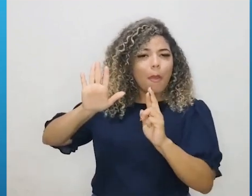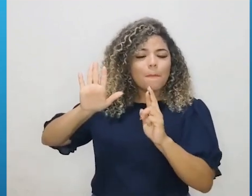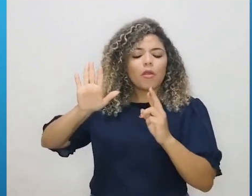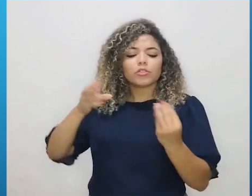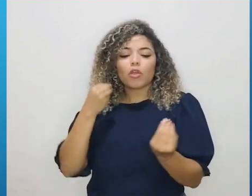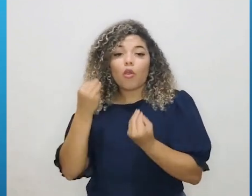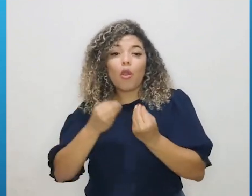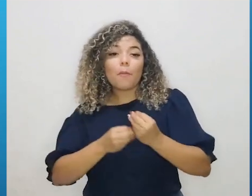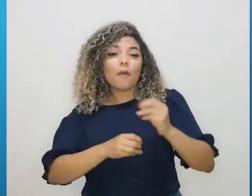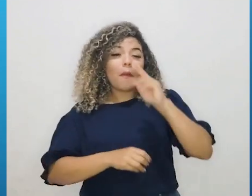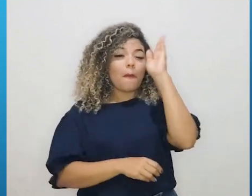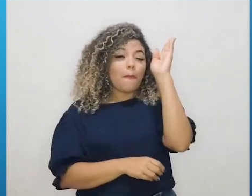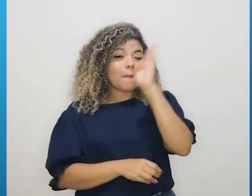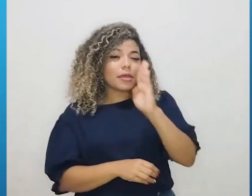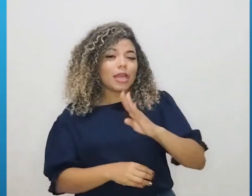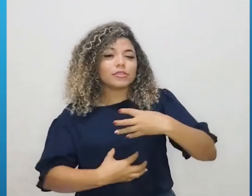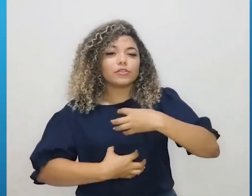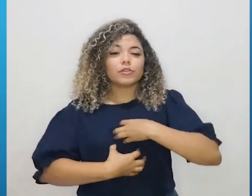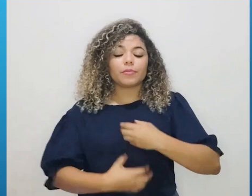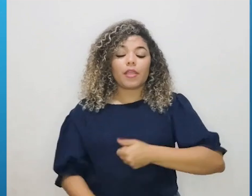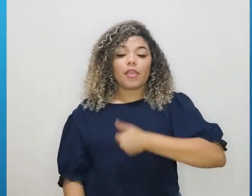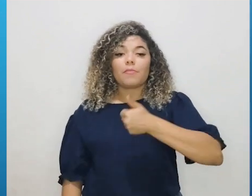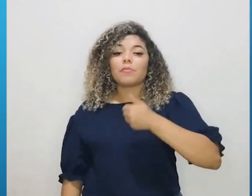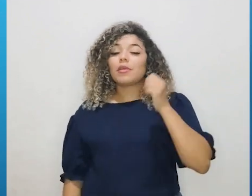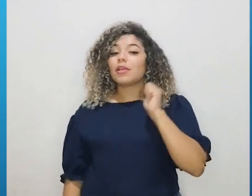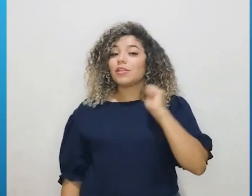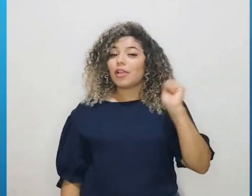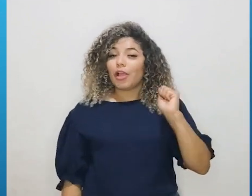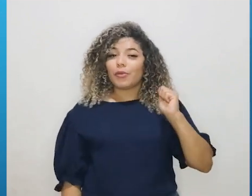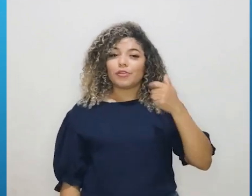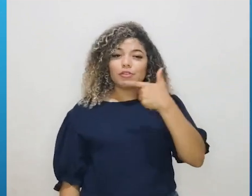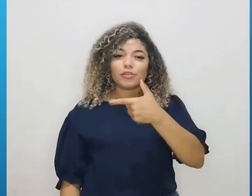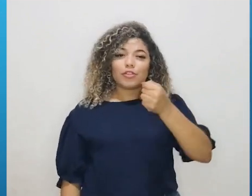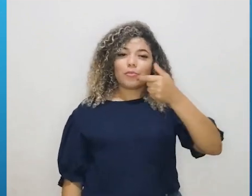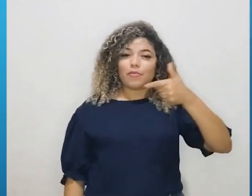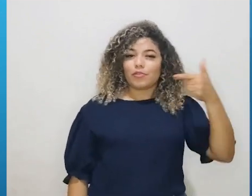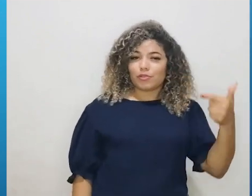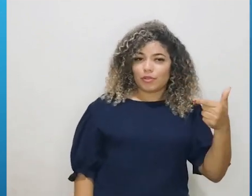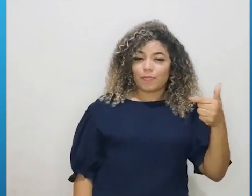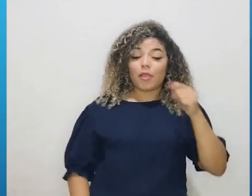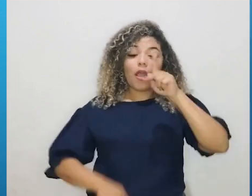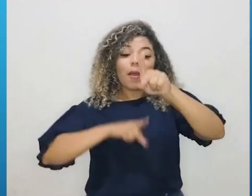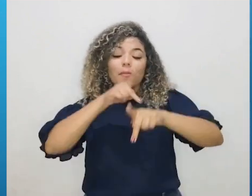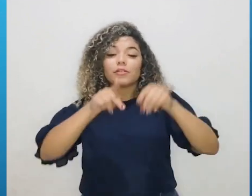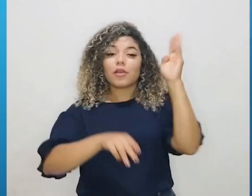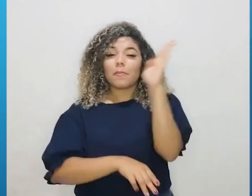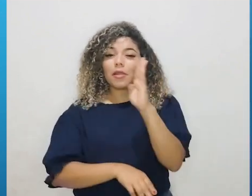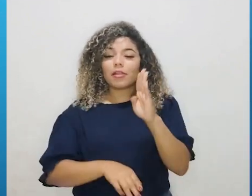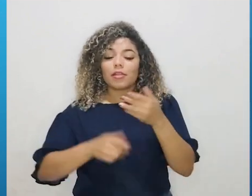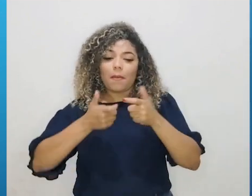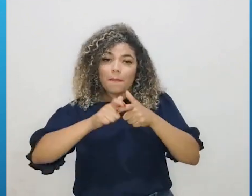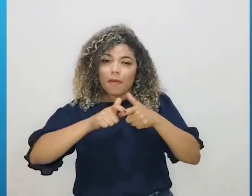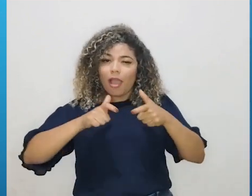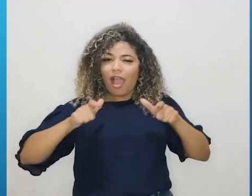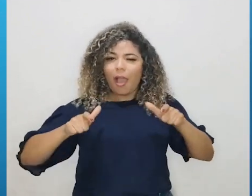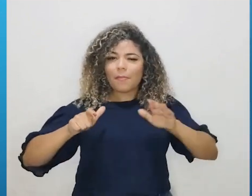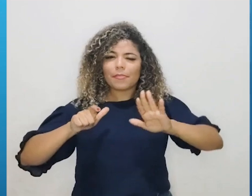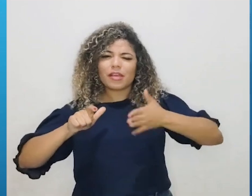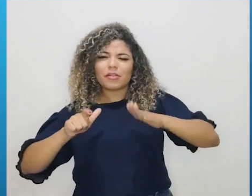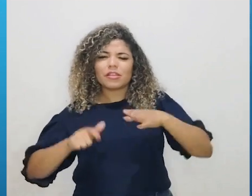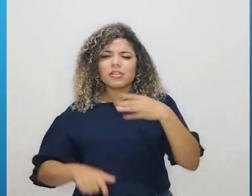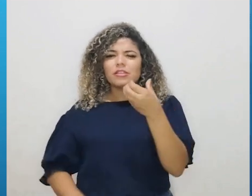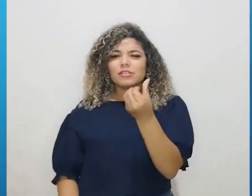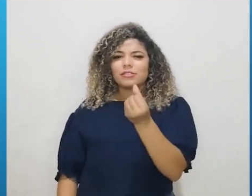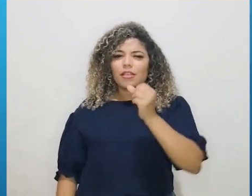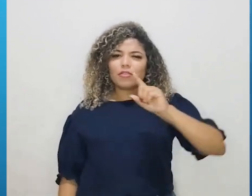em 1º de agosto de 2022. A população brasileira registrou um aumento de 6